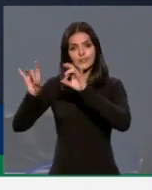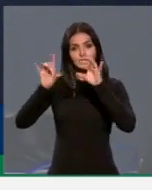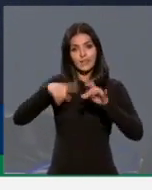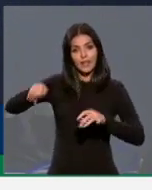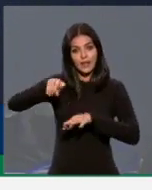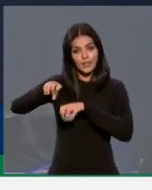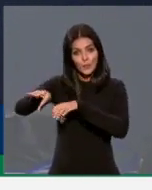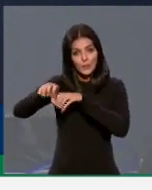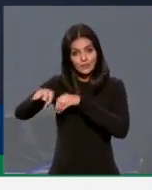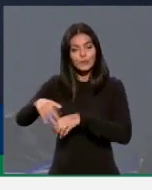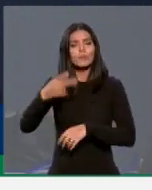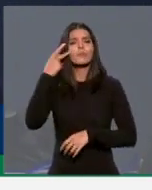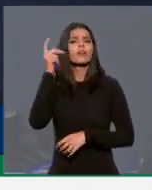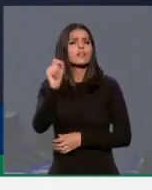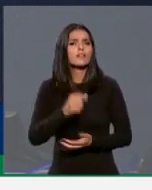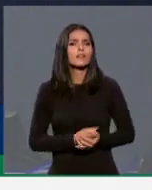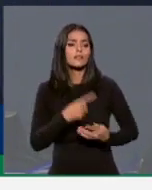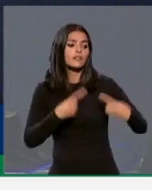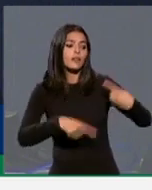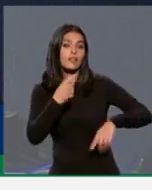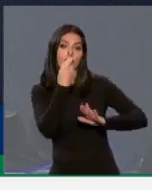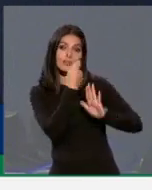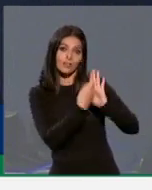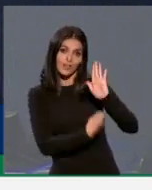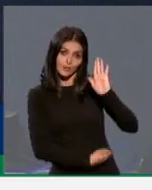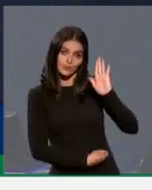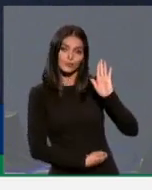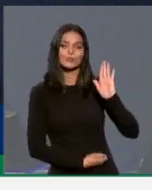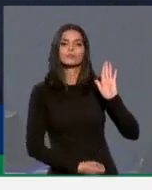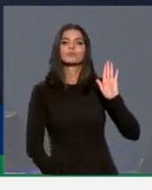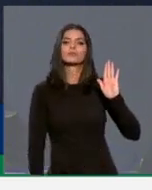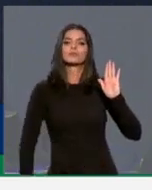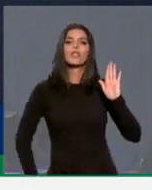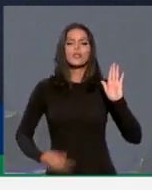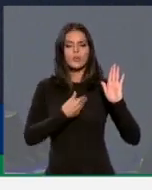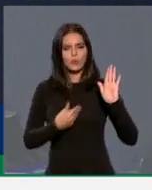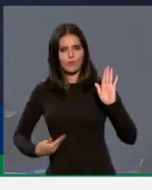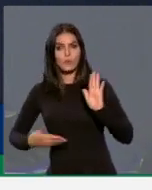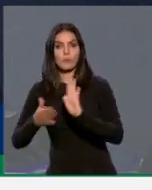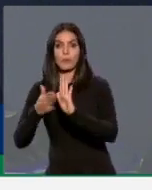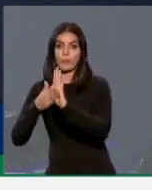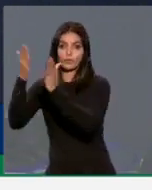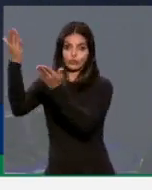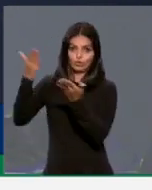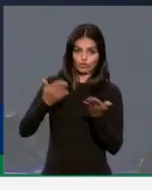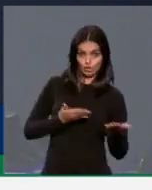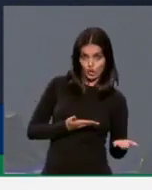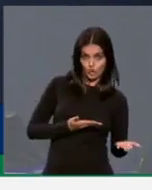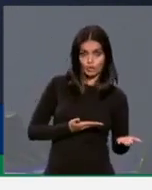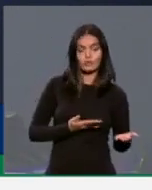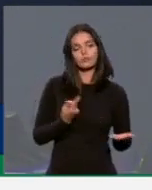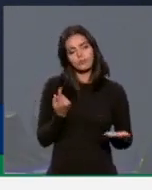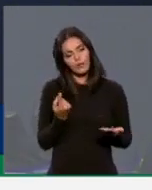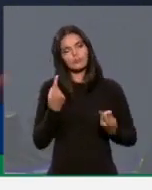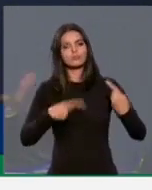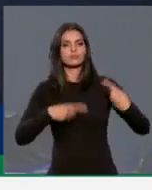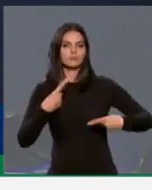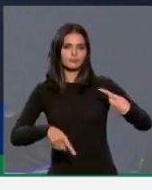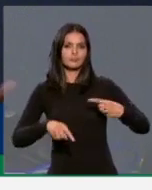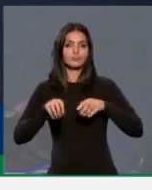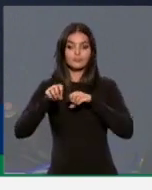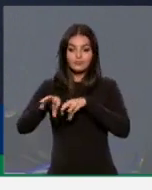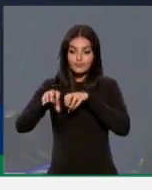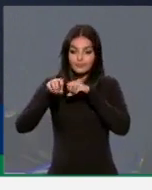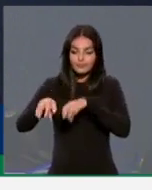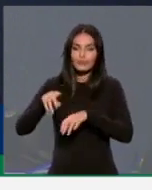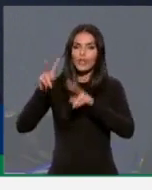públicas, para poder debater exatamente o texto, o conteúdo final que seria aprovado a partir daquilo que o governo propôs com o texto da medida provisória. A educação